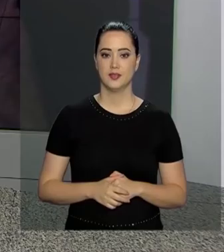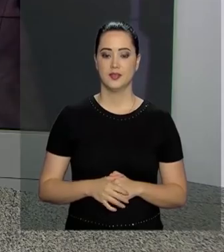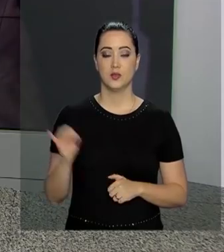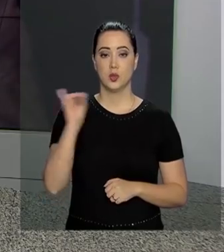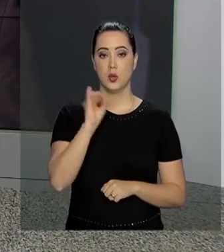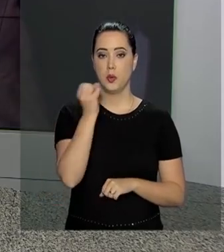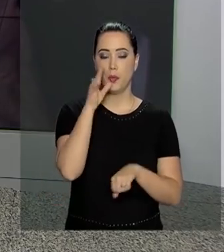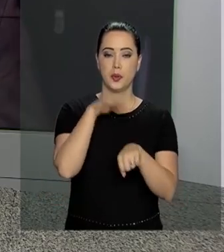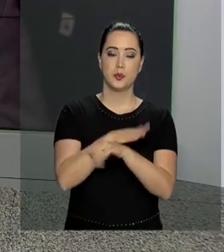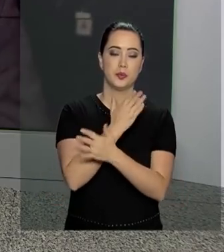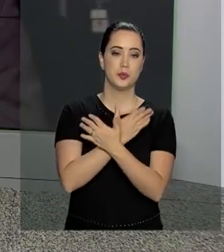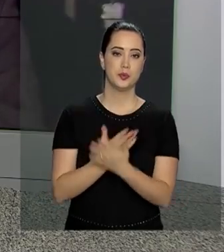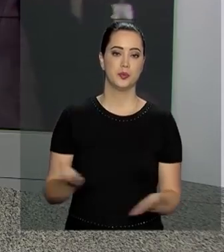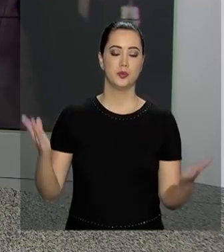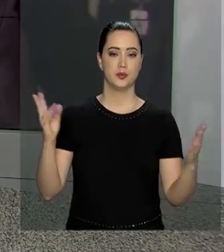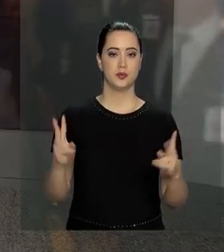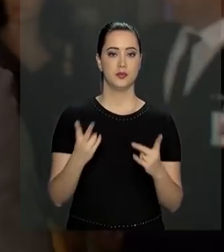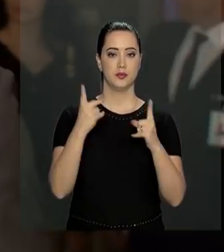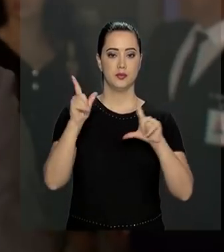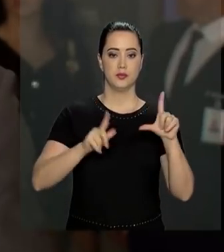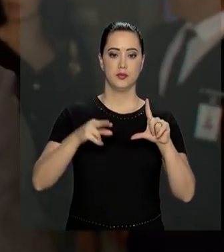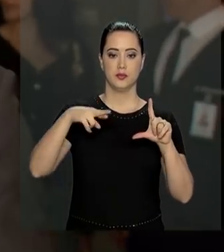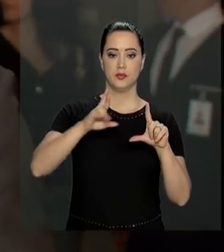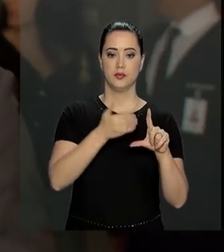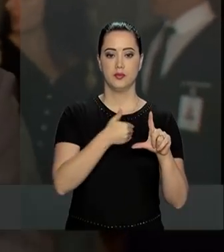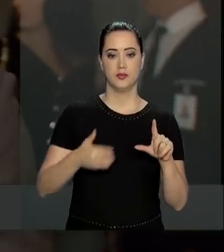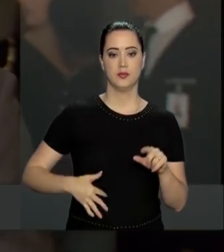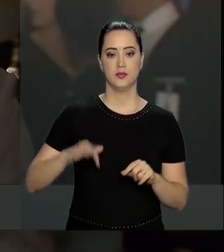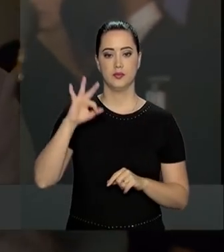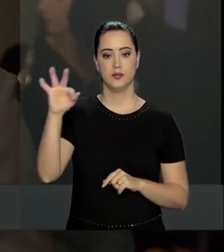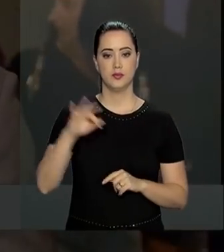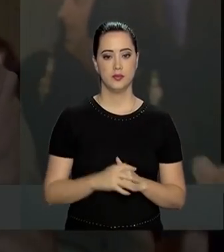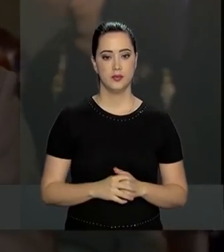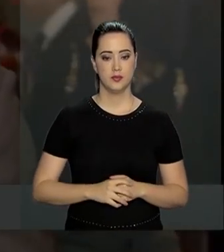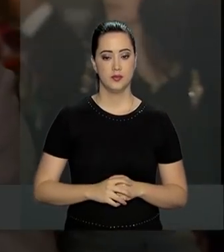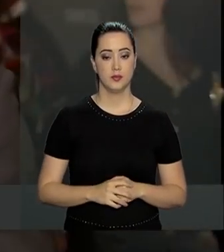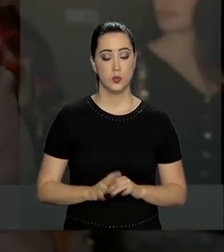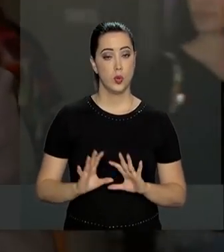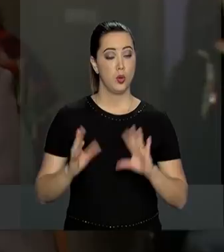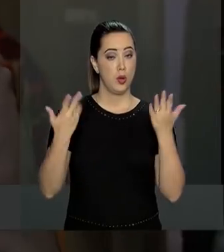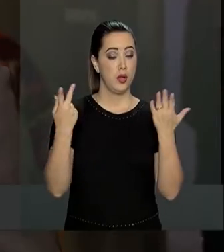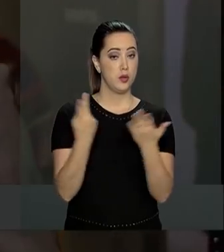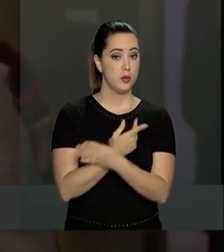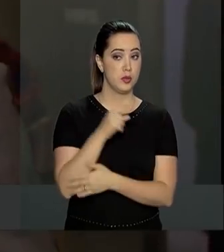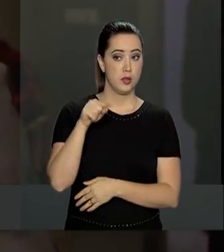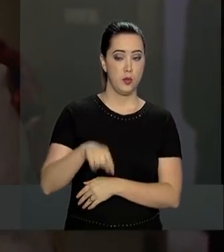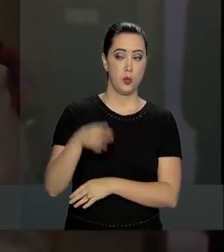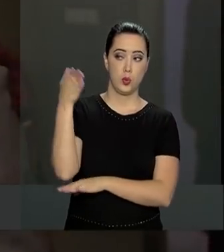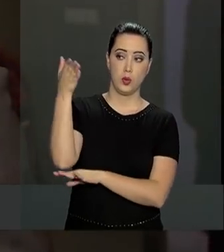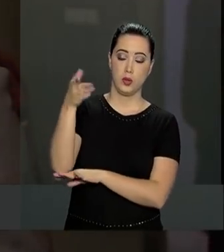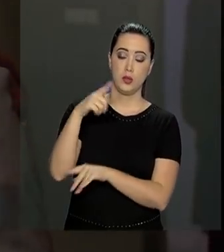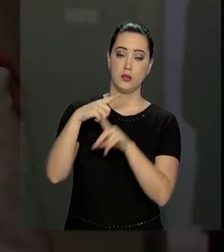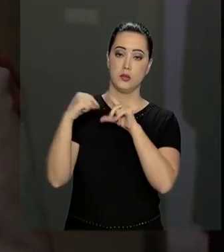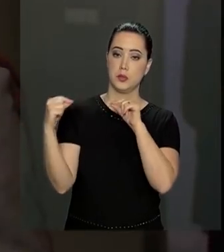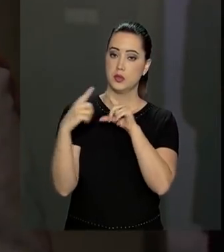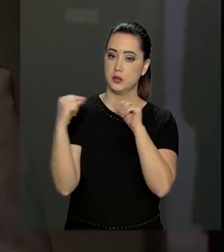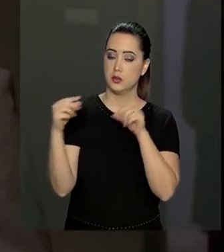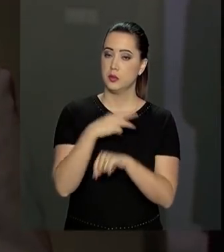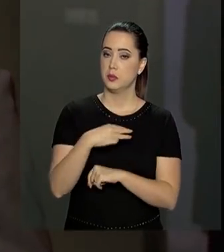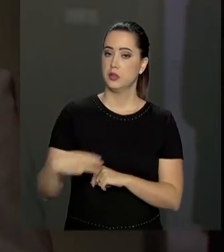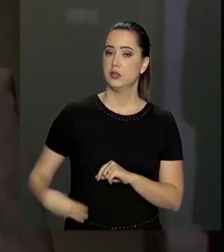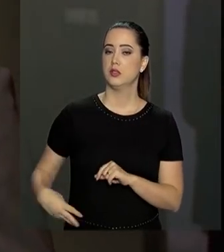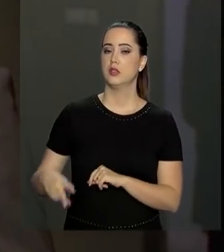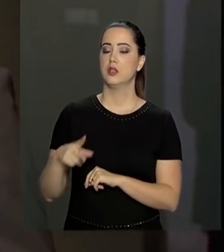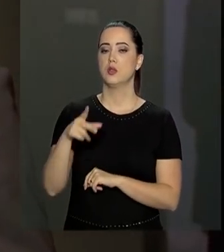Boa noite, Alessandra. Boa noite a todos que acompanham a NBR e a TV do Governo Federal. No evento realizado em um hotel aqui em Brasília, o ministro